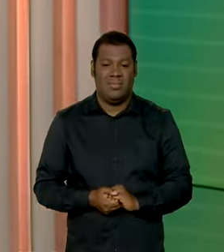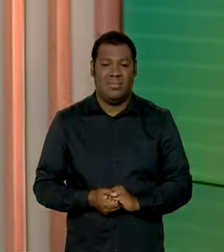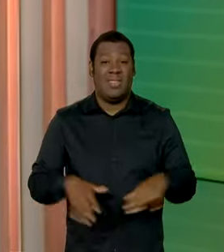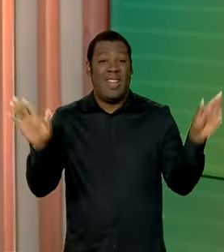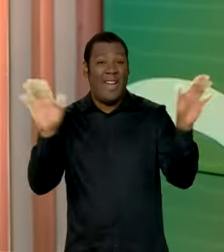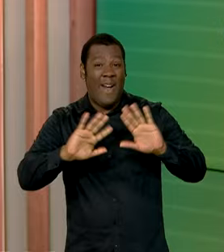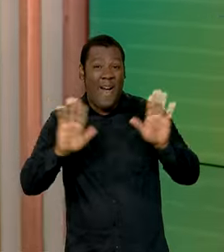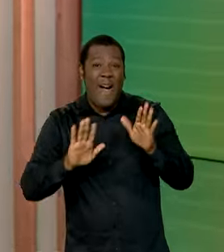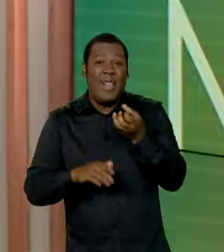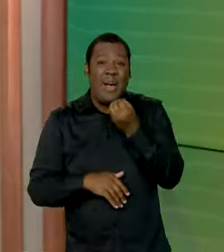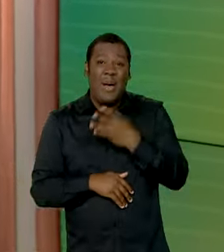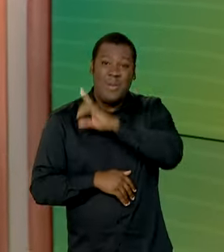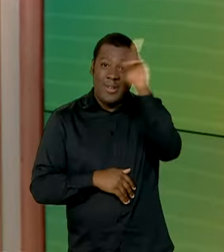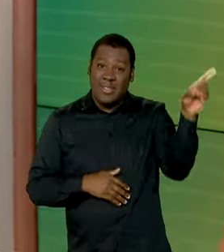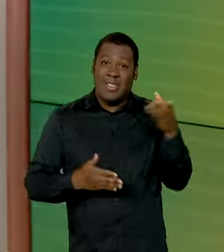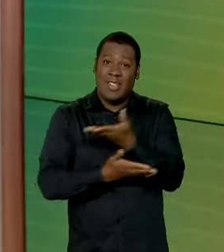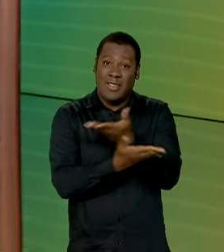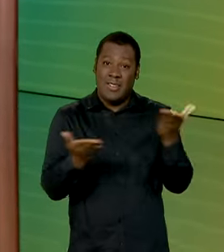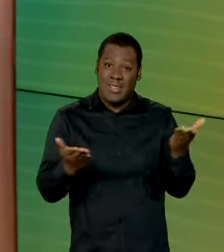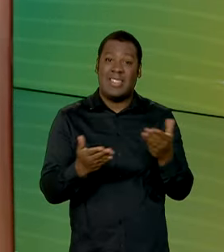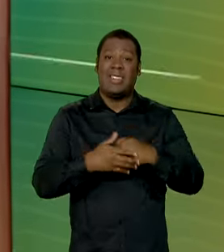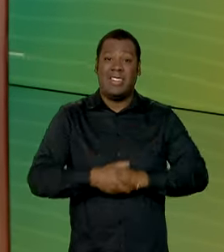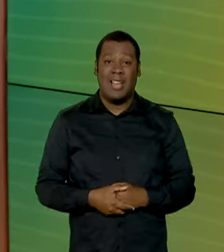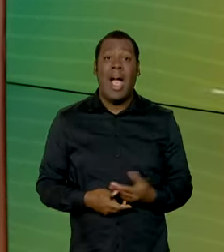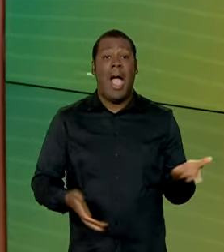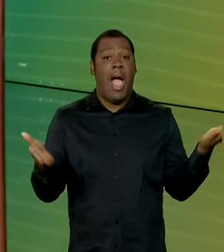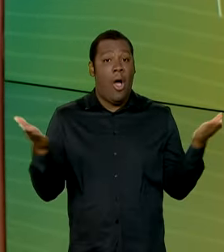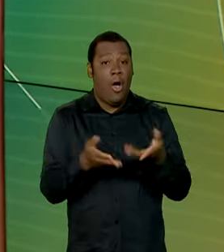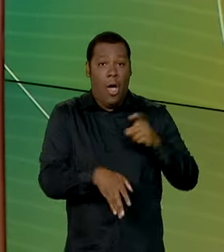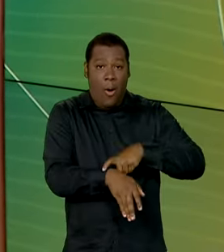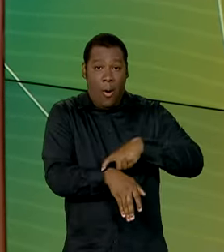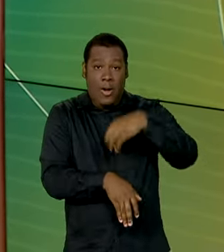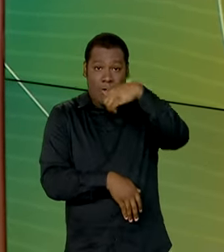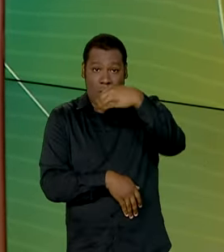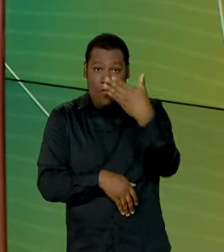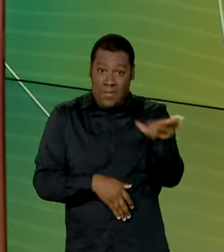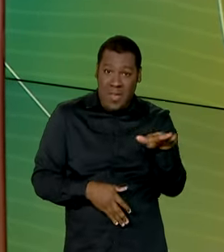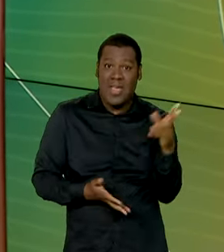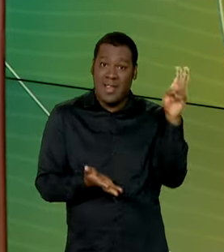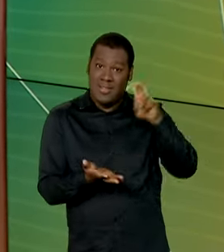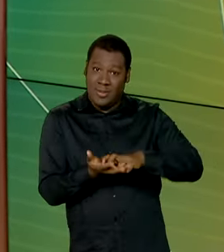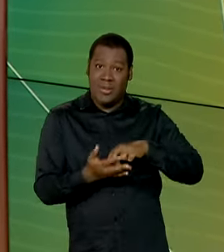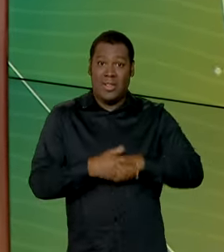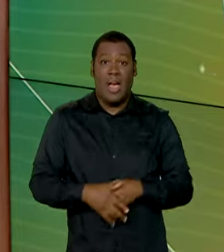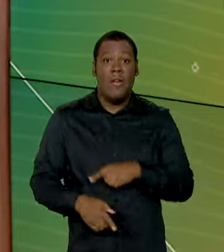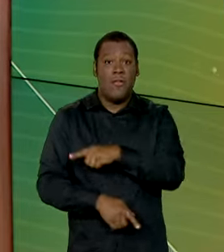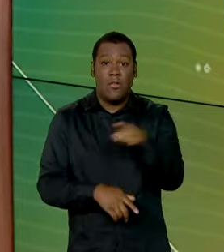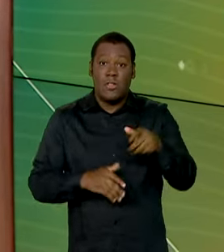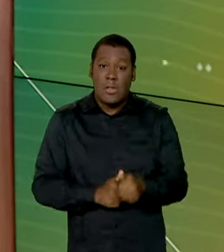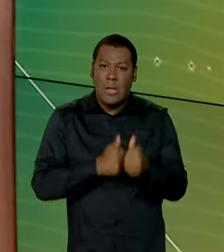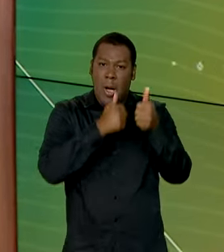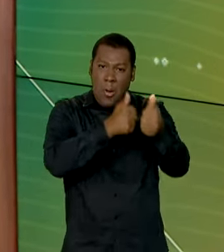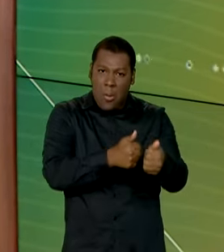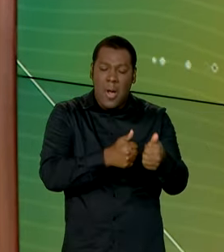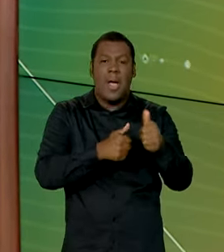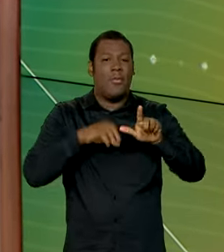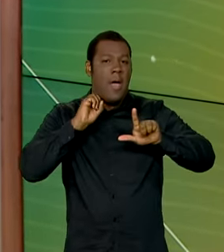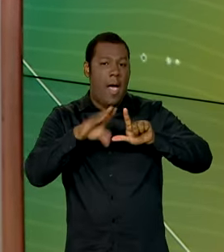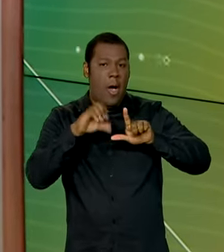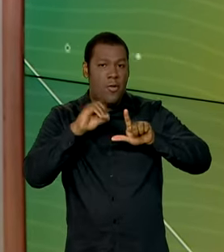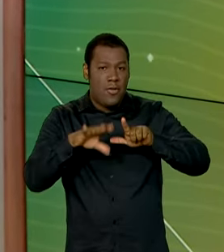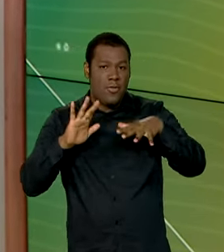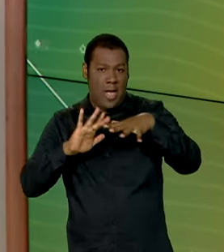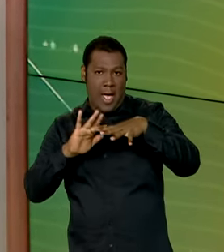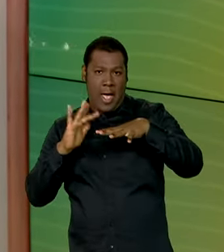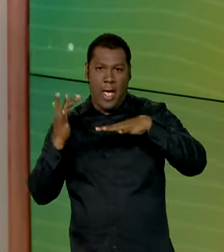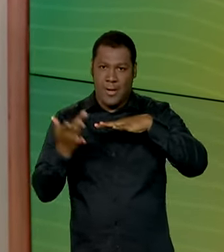Olá, muito bom dia para você. São 9h30 da manhã. Lembrando que você pode nos acompanhar sempre ao vivo pelas